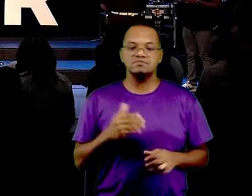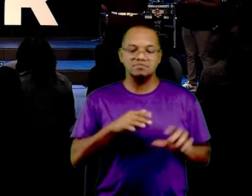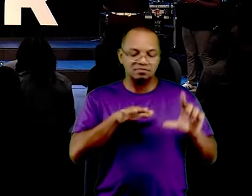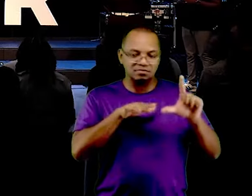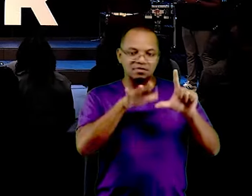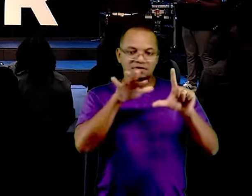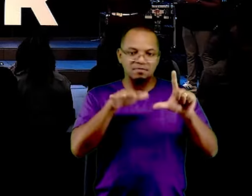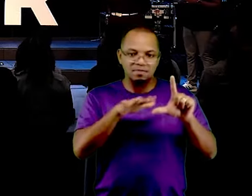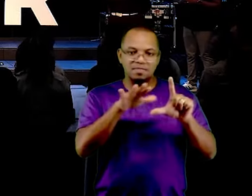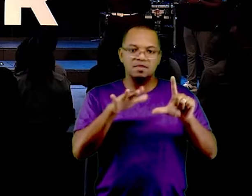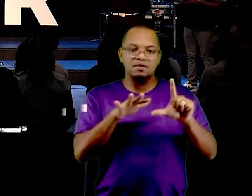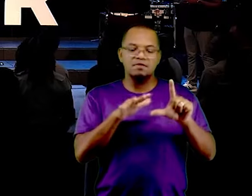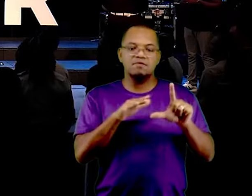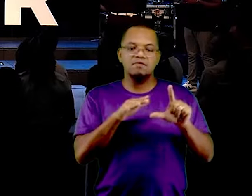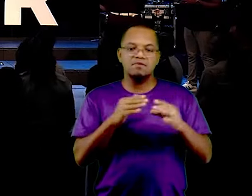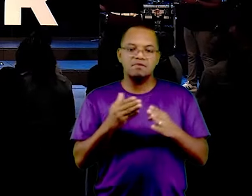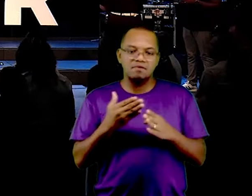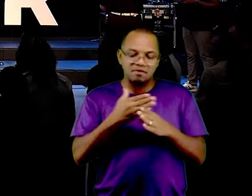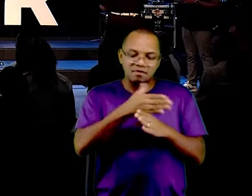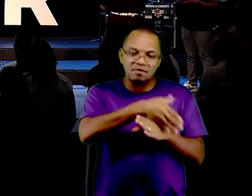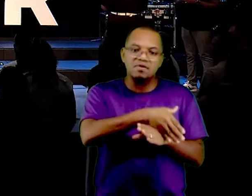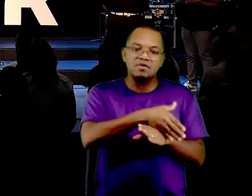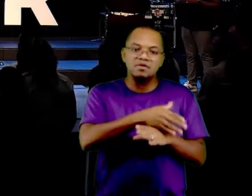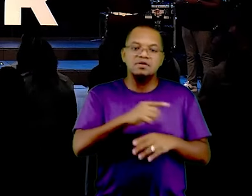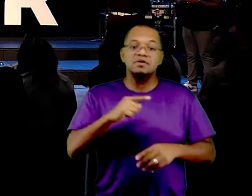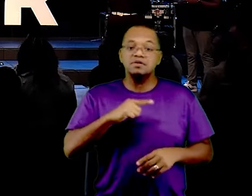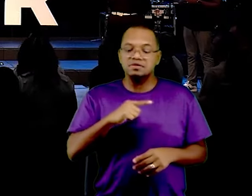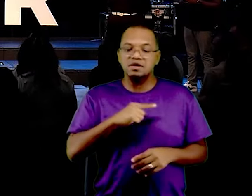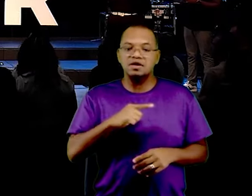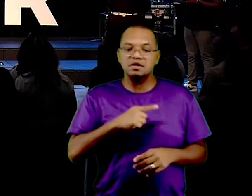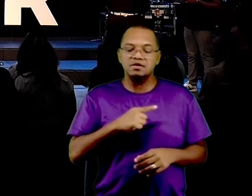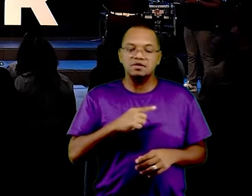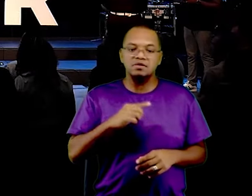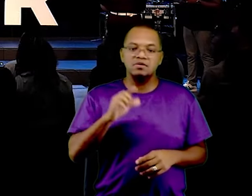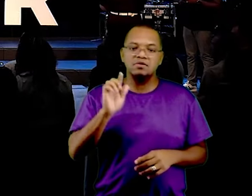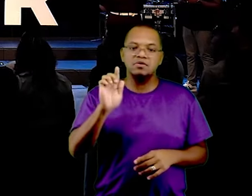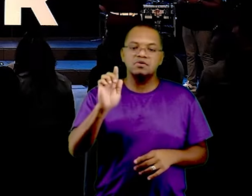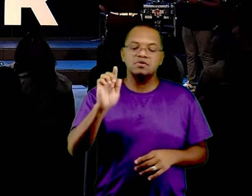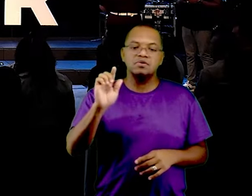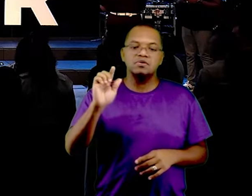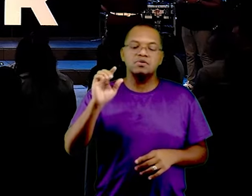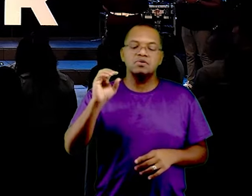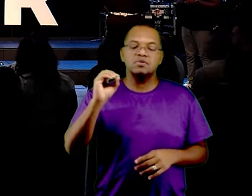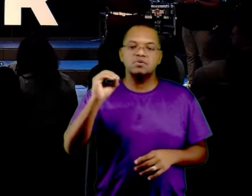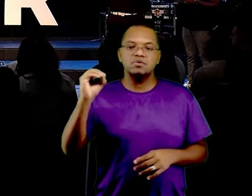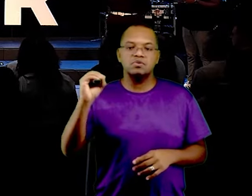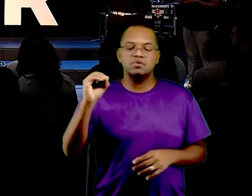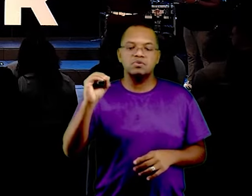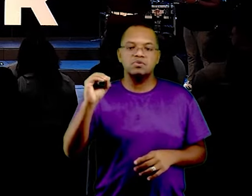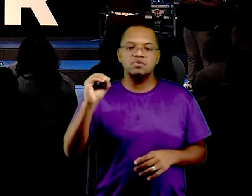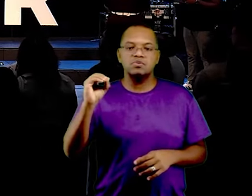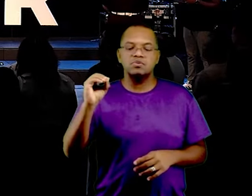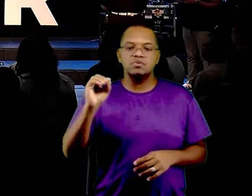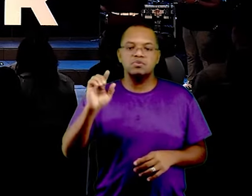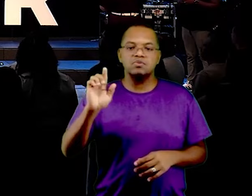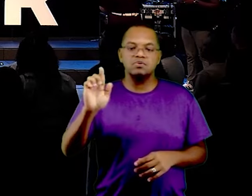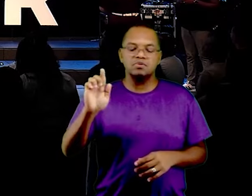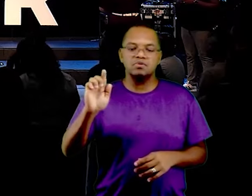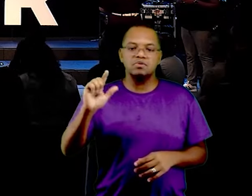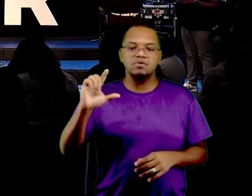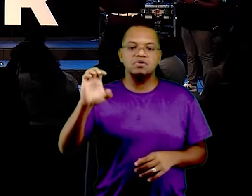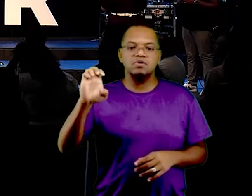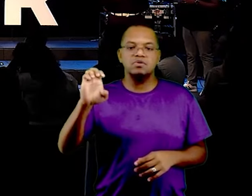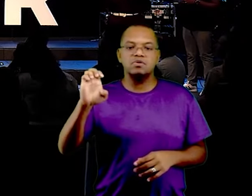tem um Google Forms, rapidinho, cinco, seis perguntas, coloca, ali atrás está o pastor Paulo,